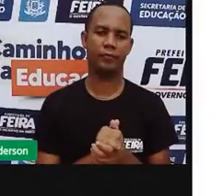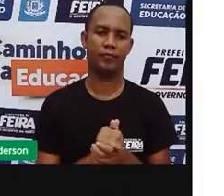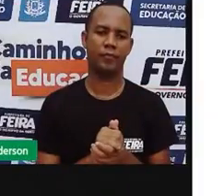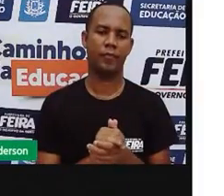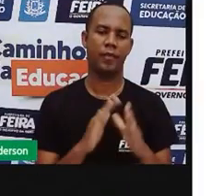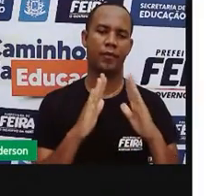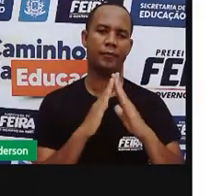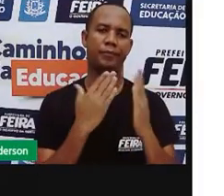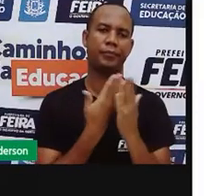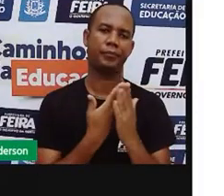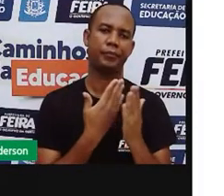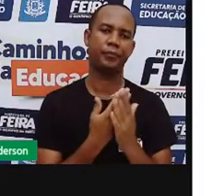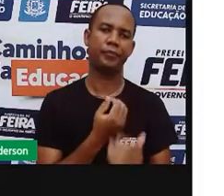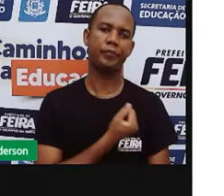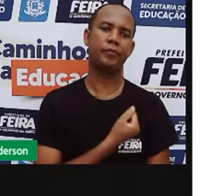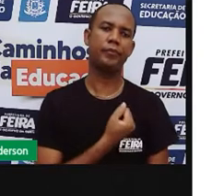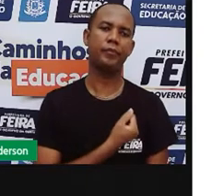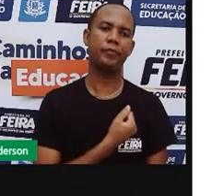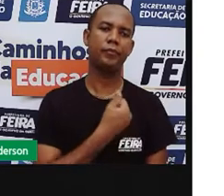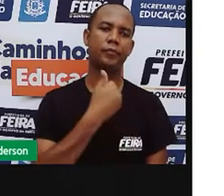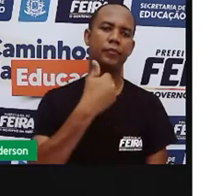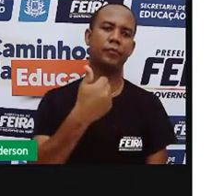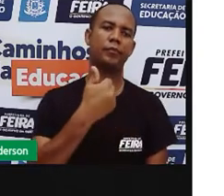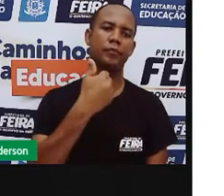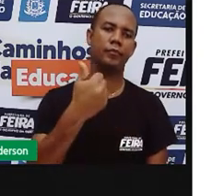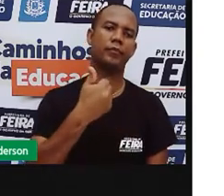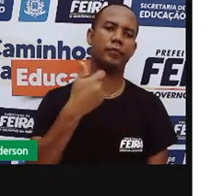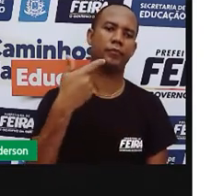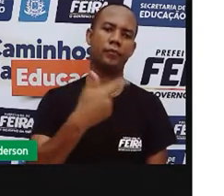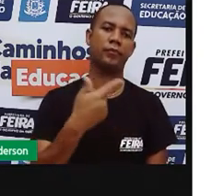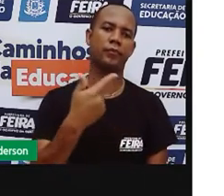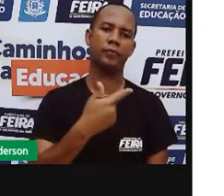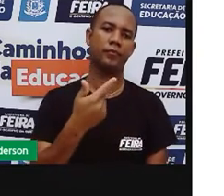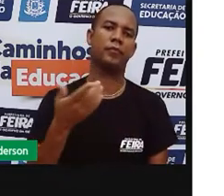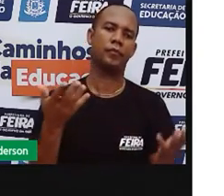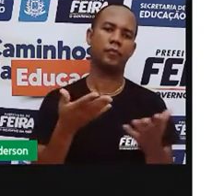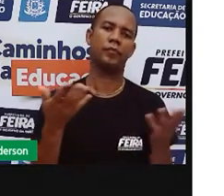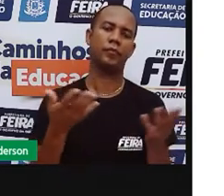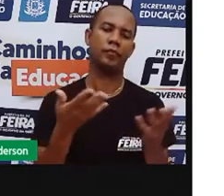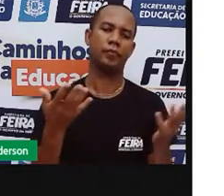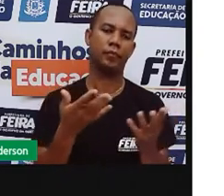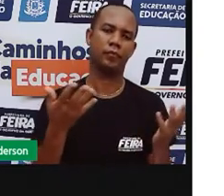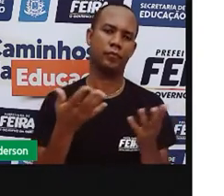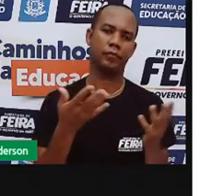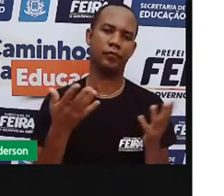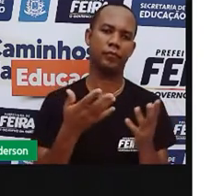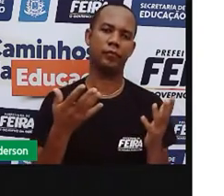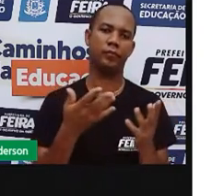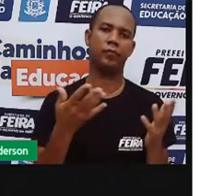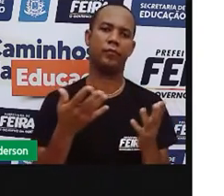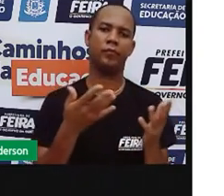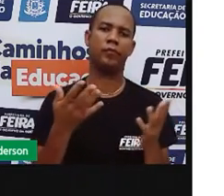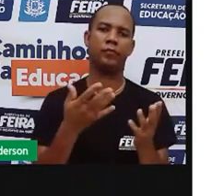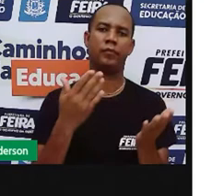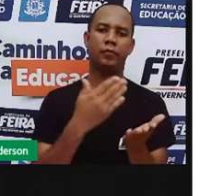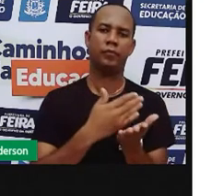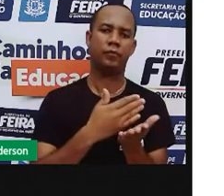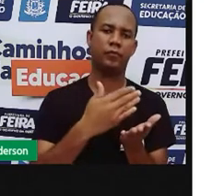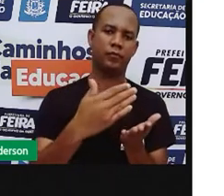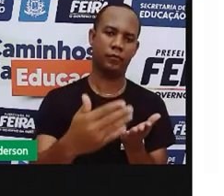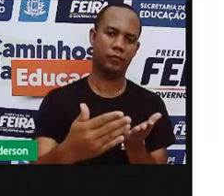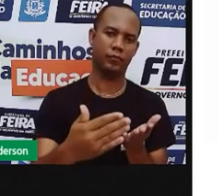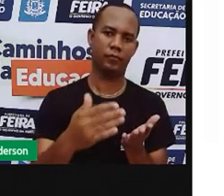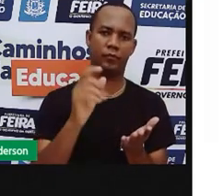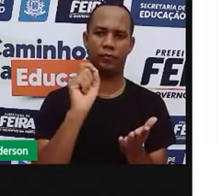Aula 112, 1º de junho, uma quinta-feira. A área de linguagem,